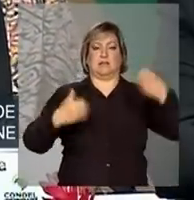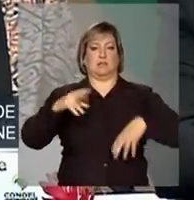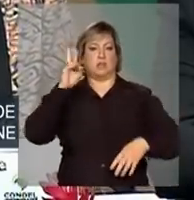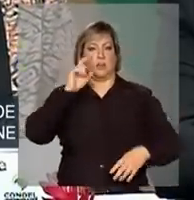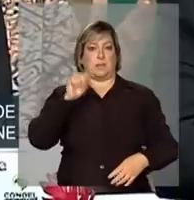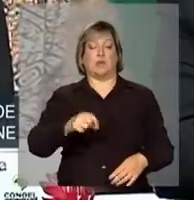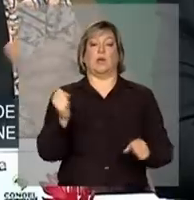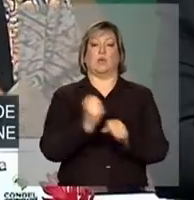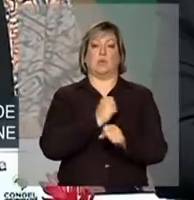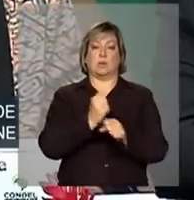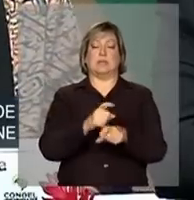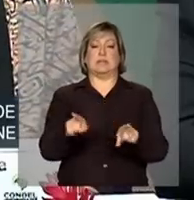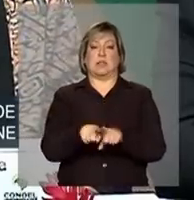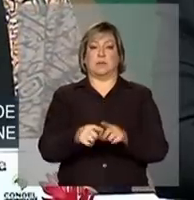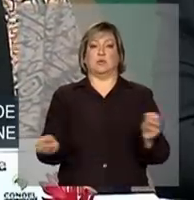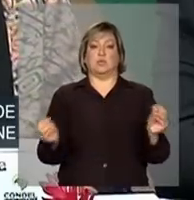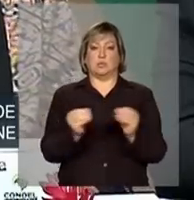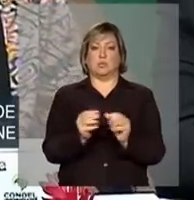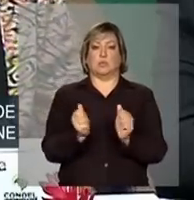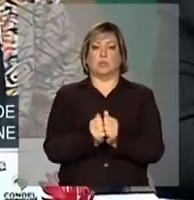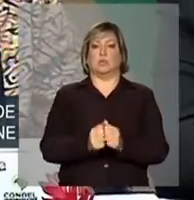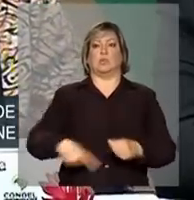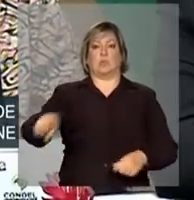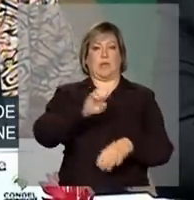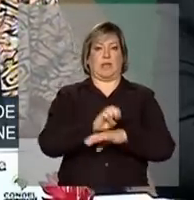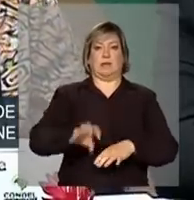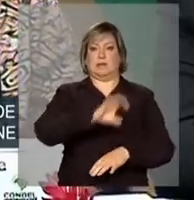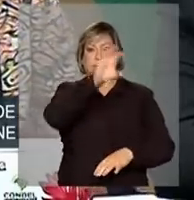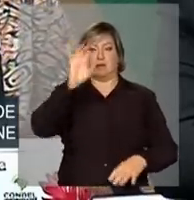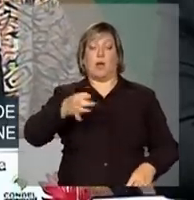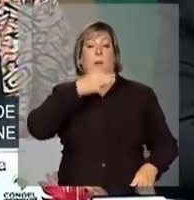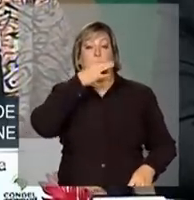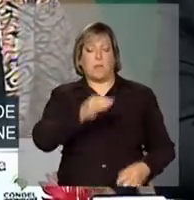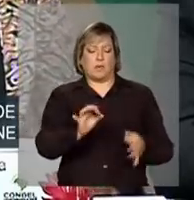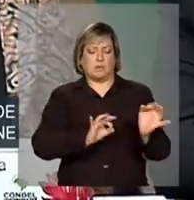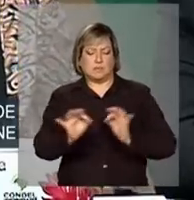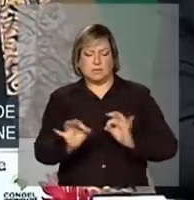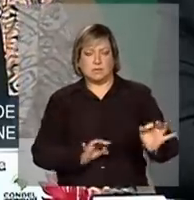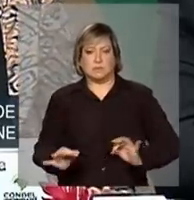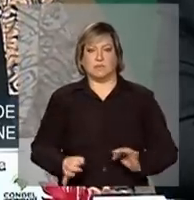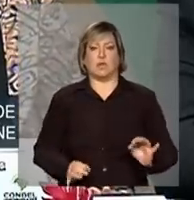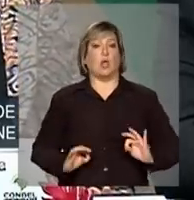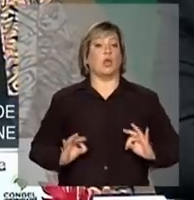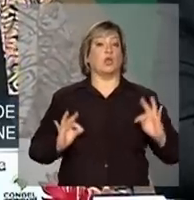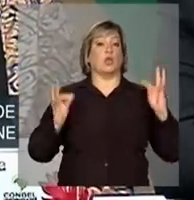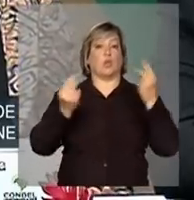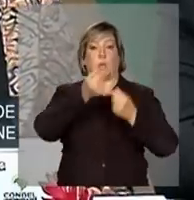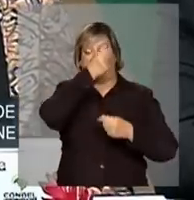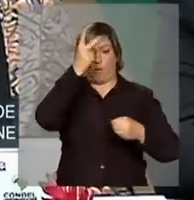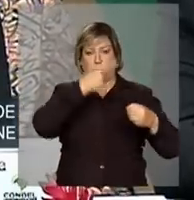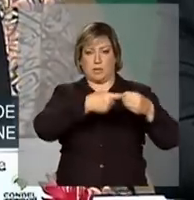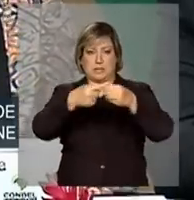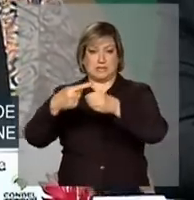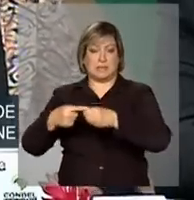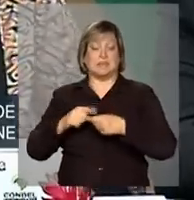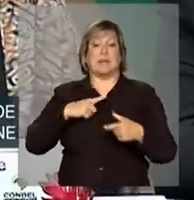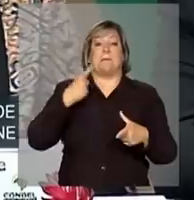construir em conjunto com os estados uma proposta para todos os municípios em situação crítica,